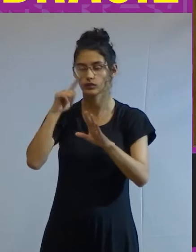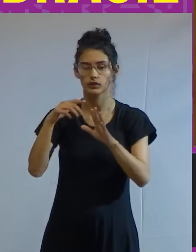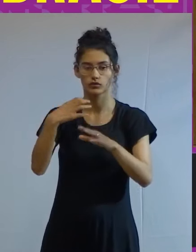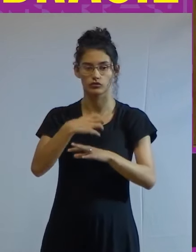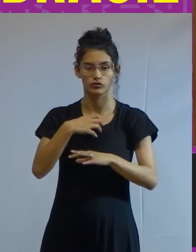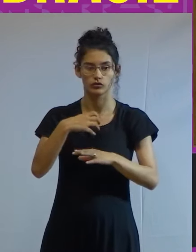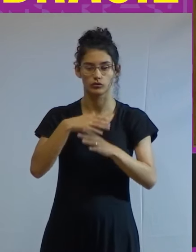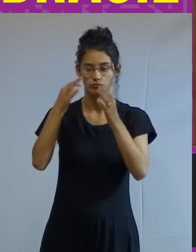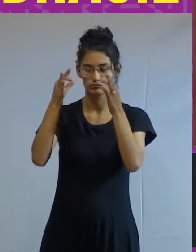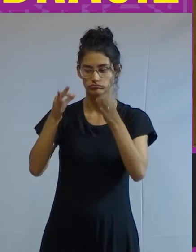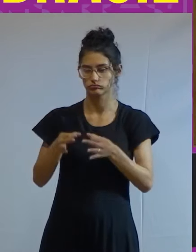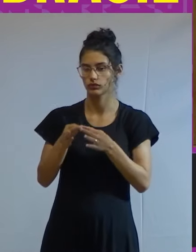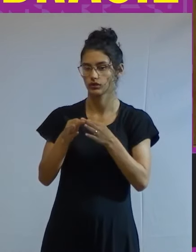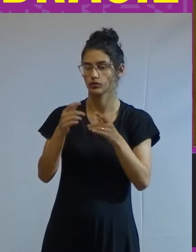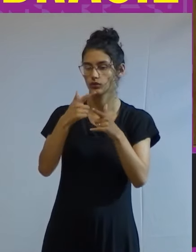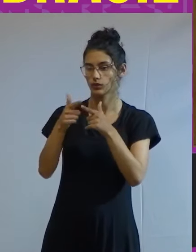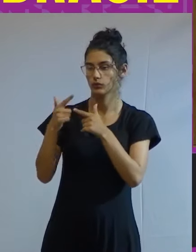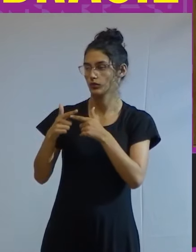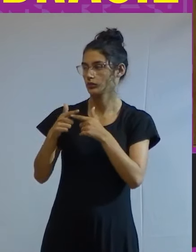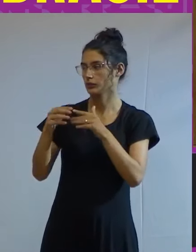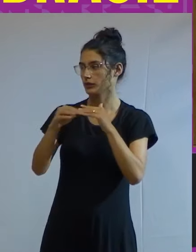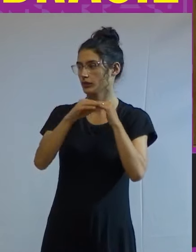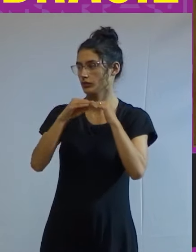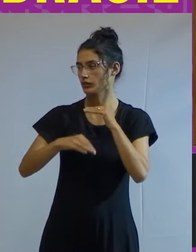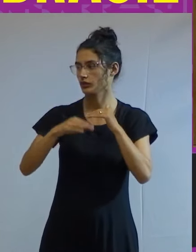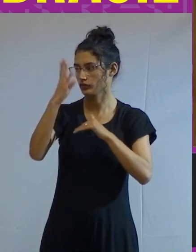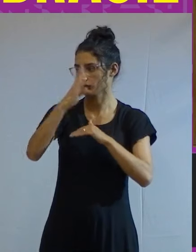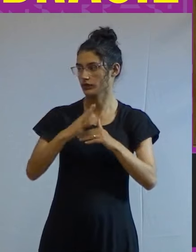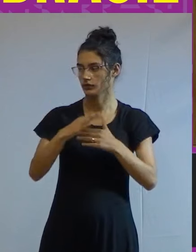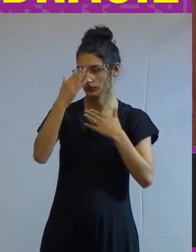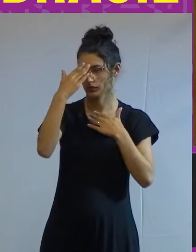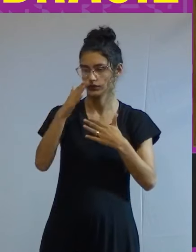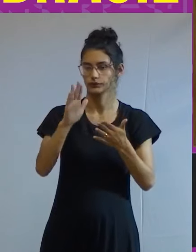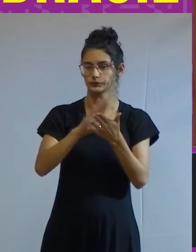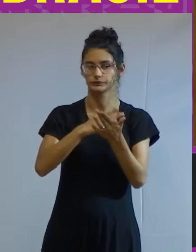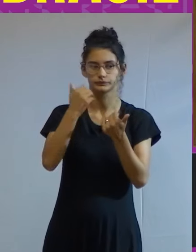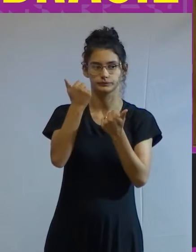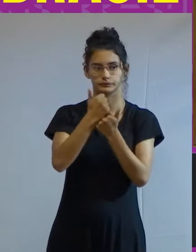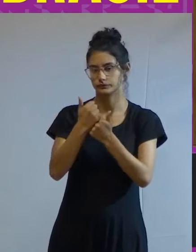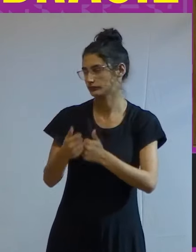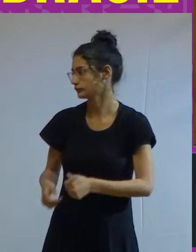modo decisivo o problema da desigualdade no Brasil muito obrigada